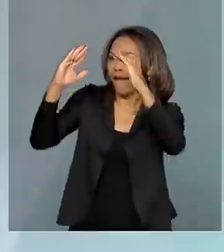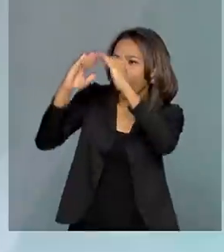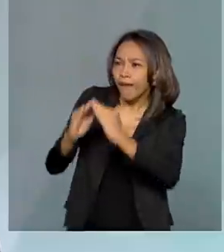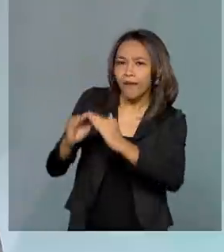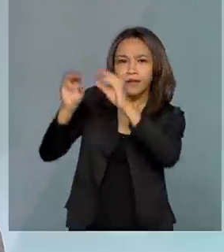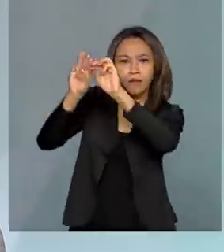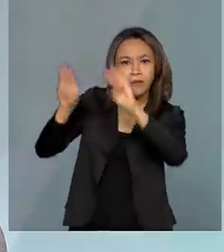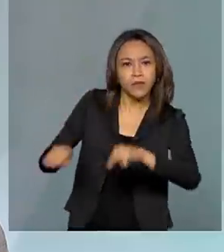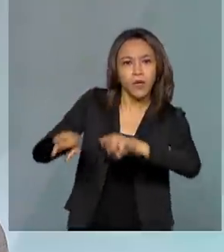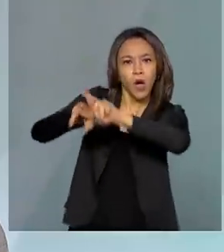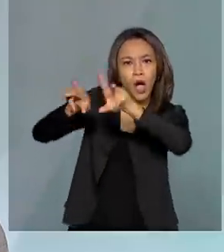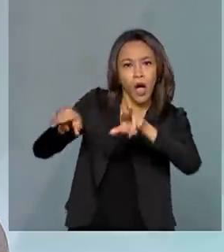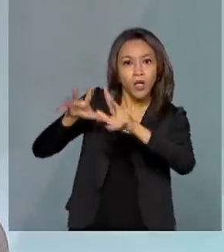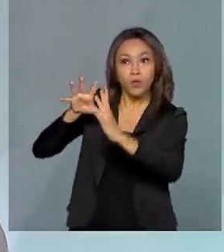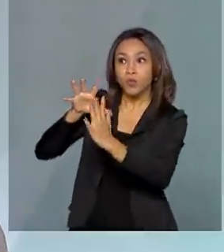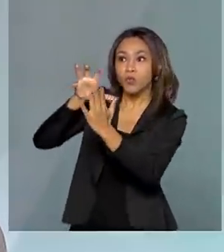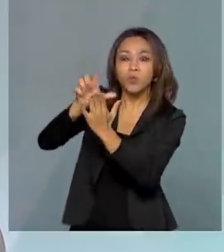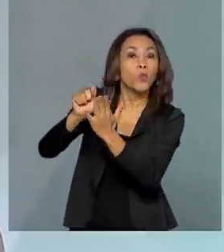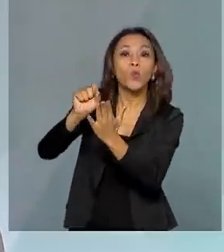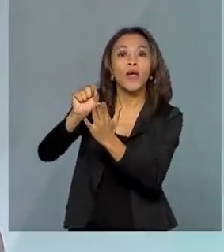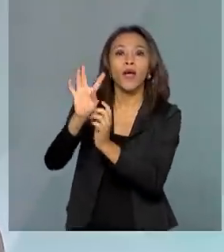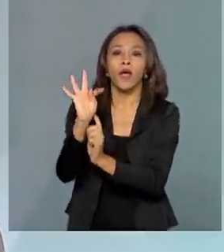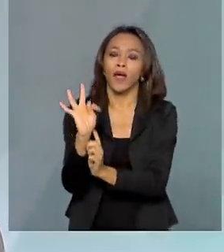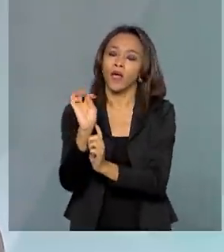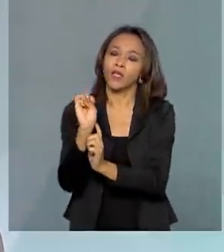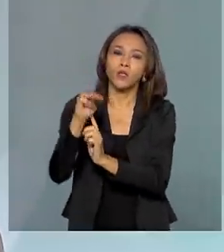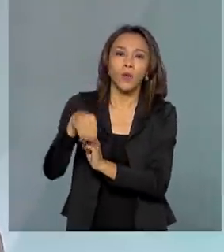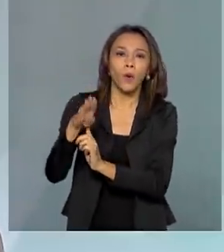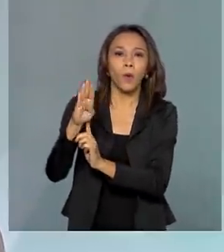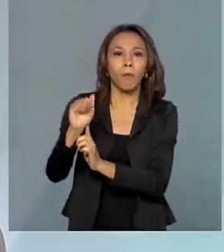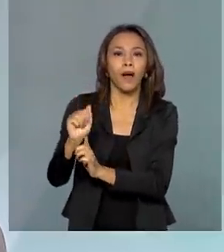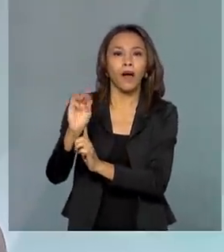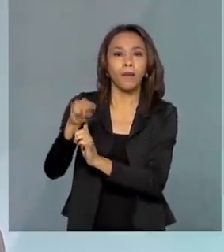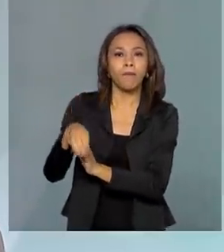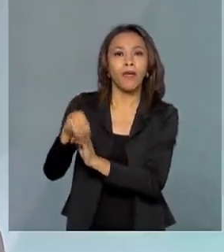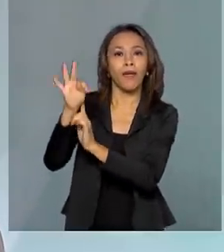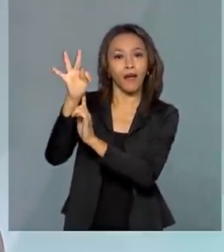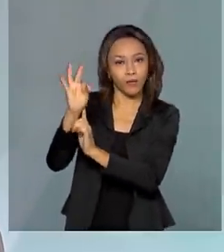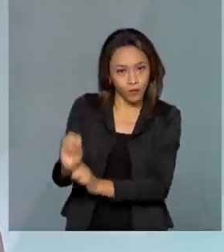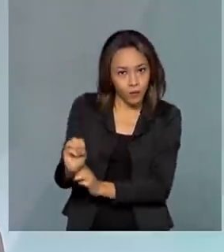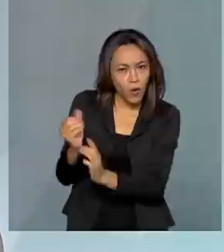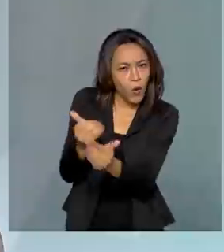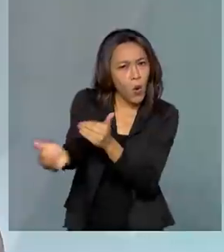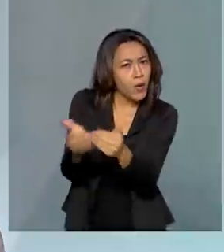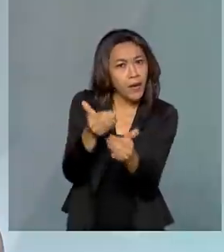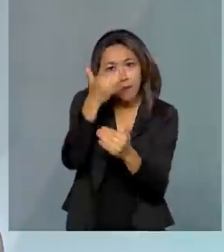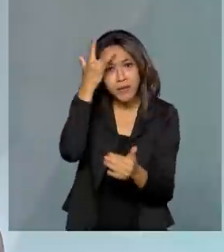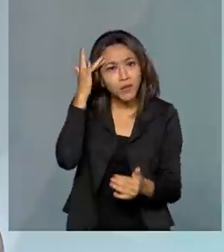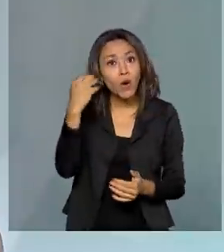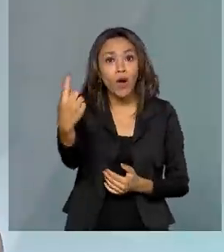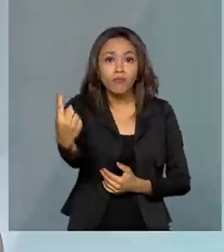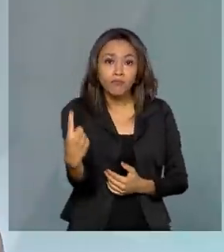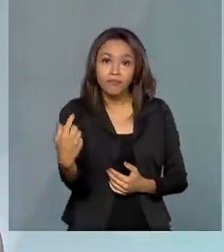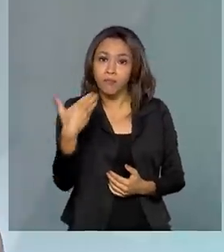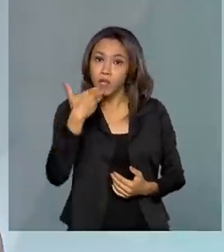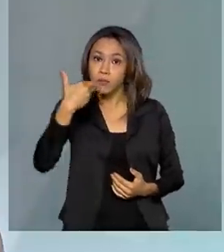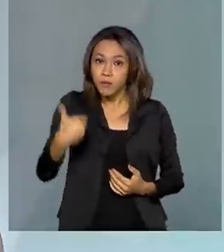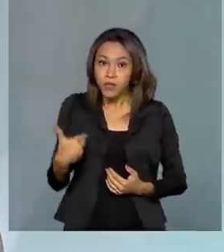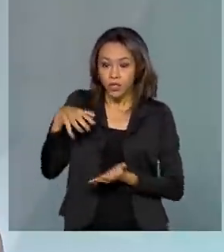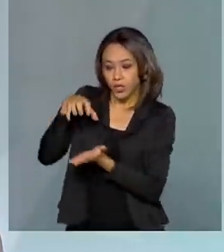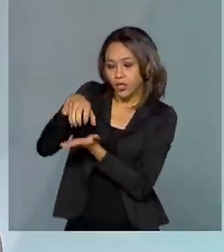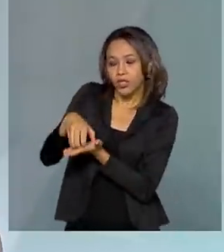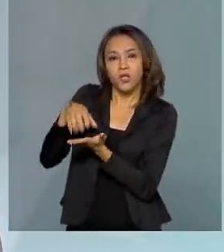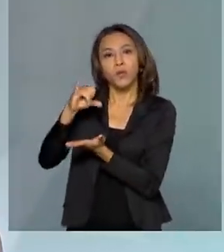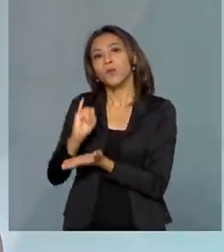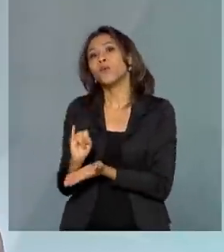instrumento do tombamento. O tombamento pode hoje ser solicitado por qualquer pessoa que oficia o IPHAN, a